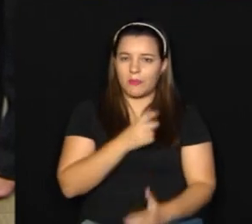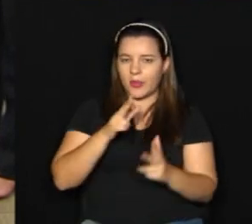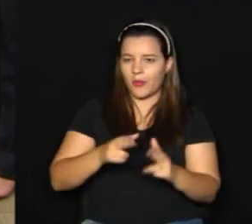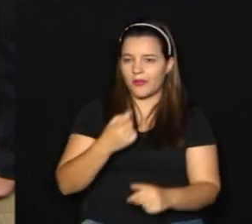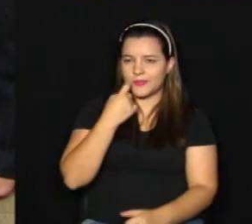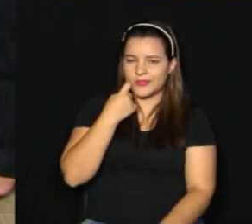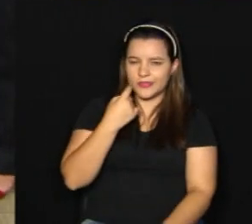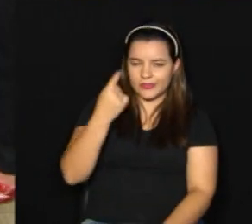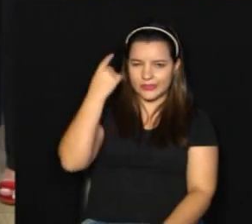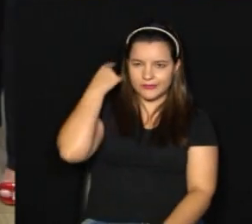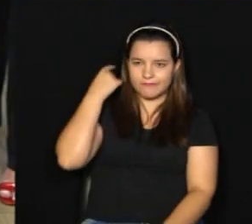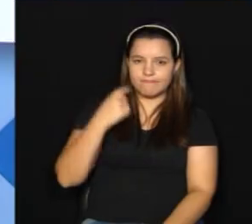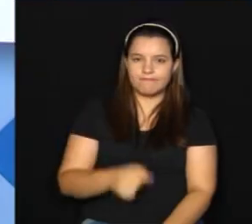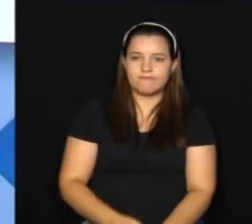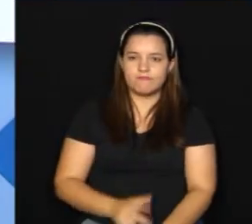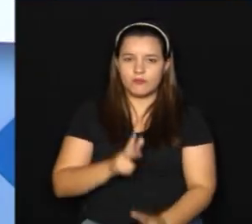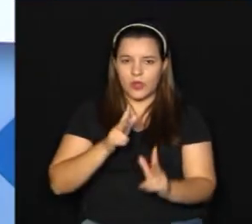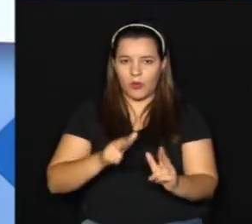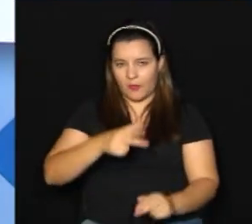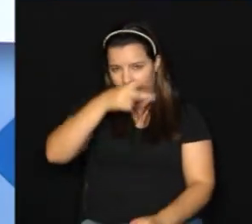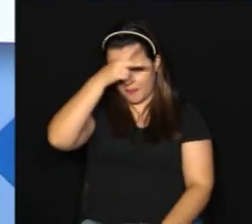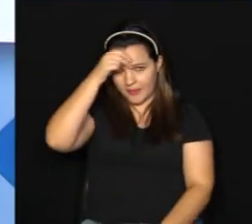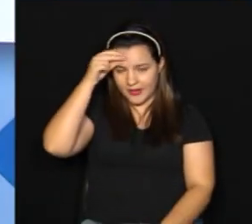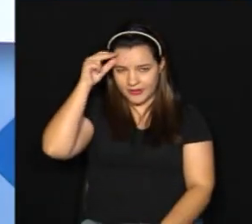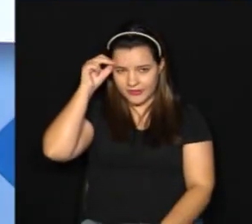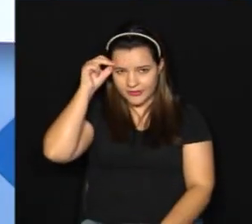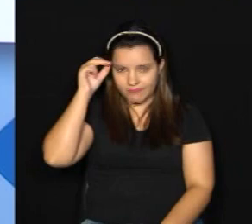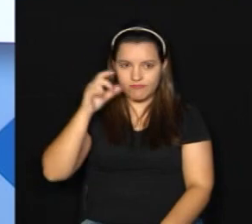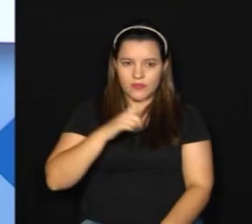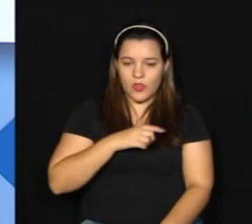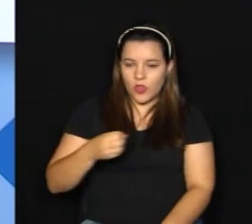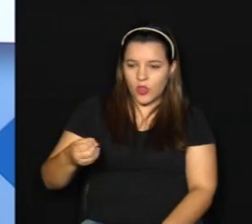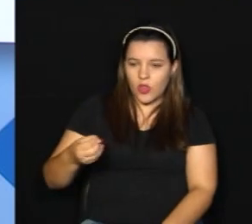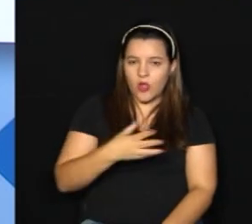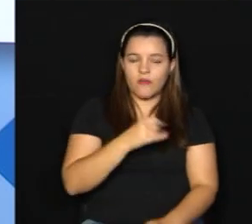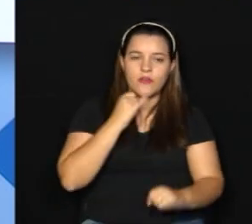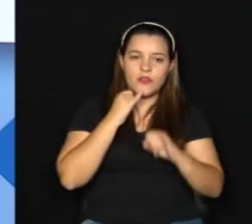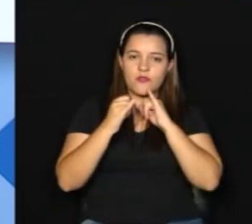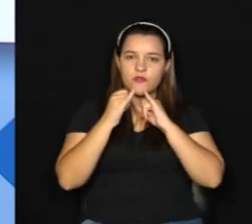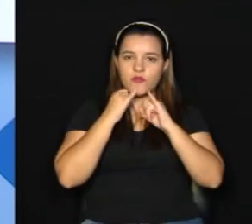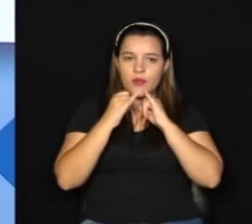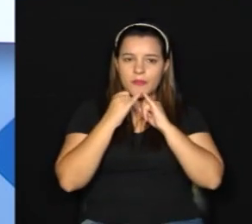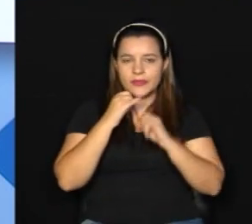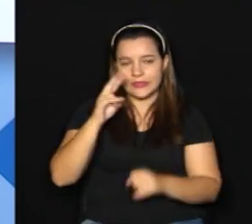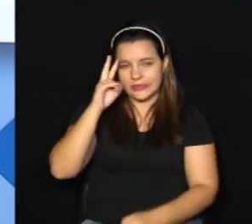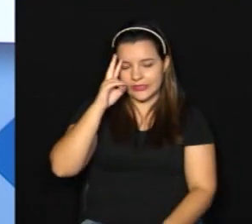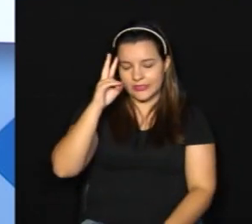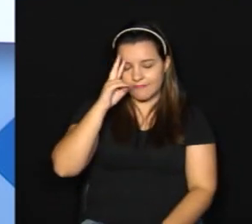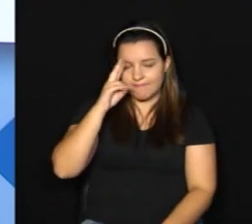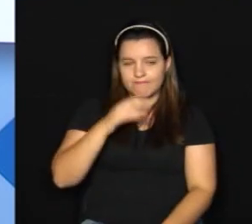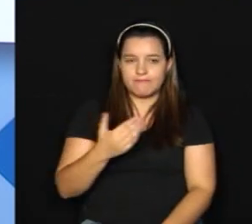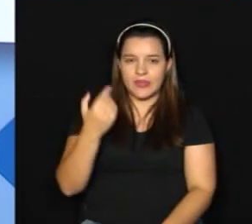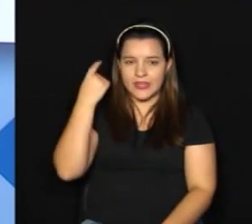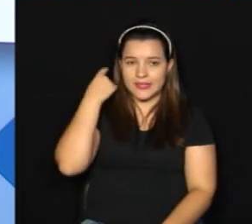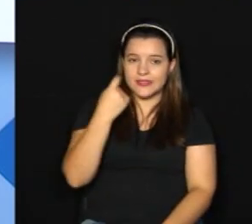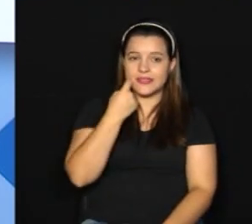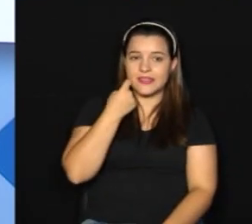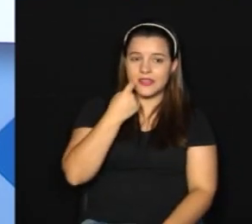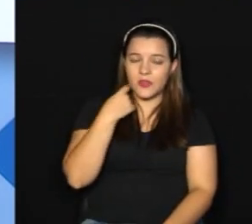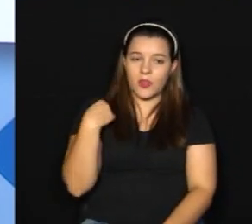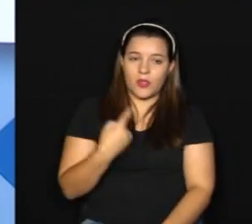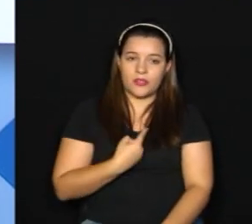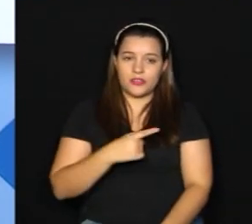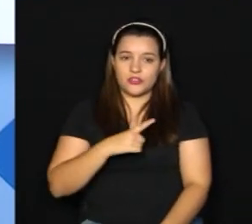Isso. De acordo com a prefeitura, ainda não foi lançado um novo boletim nesta segunda-feira, mas até a última sexta-feira nós tínhamos